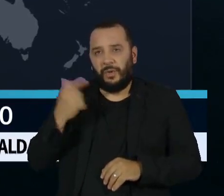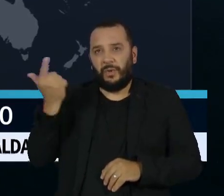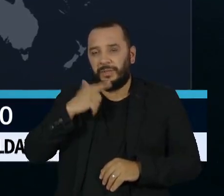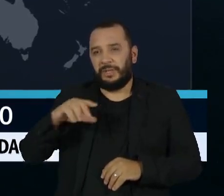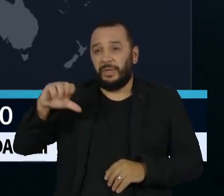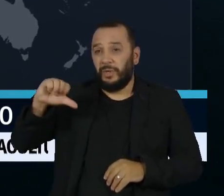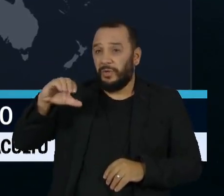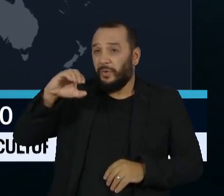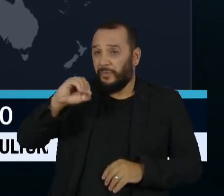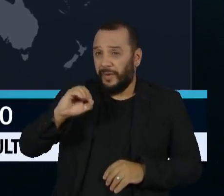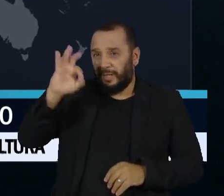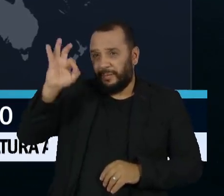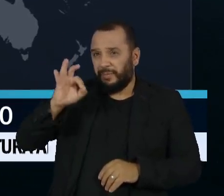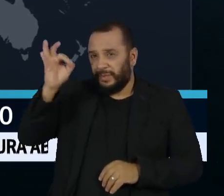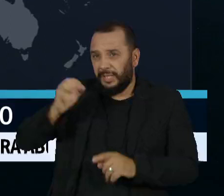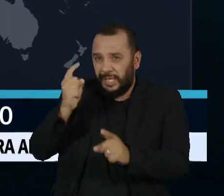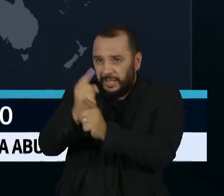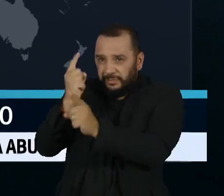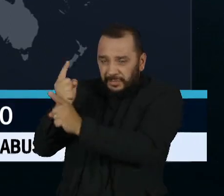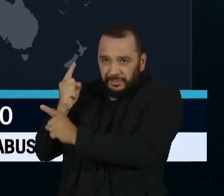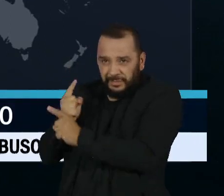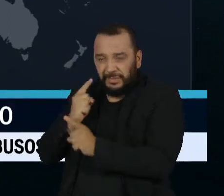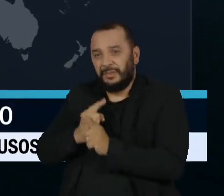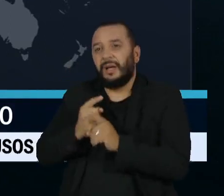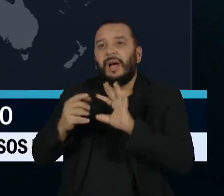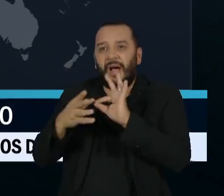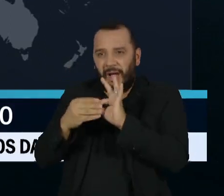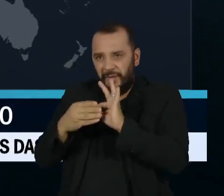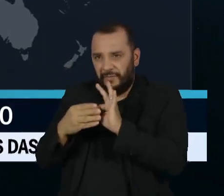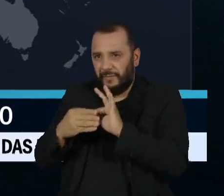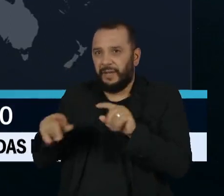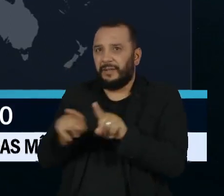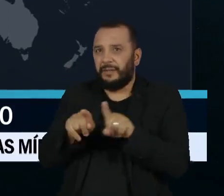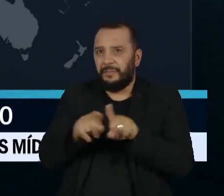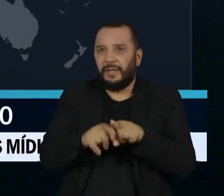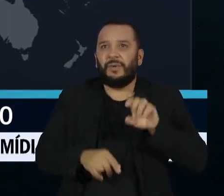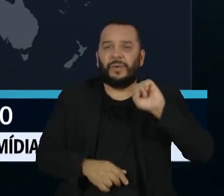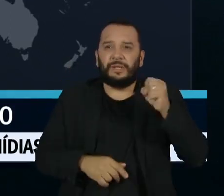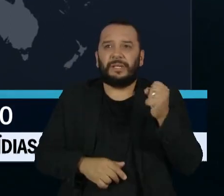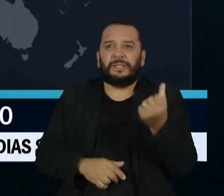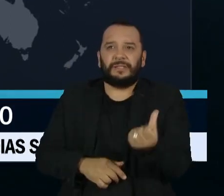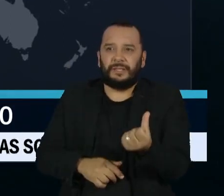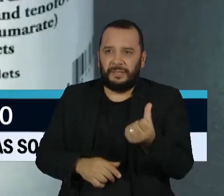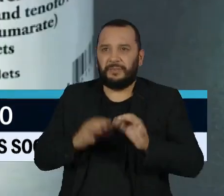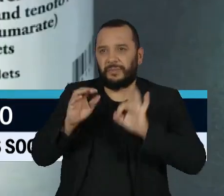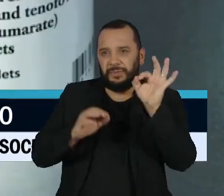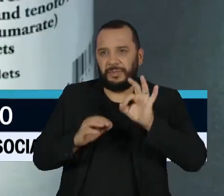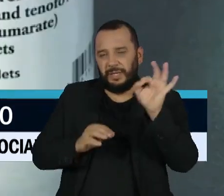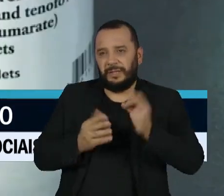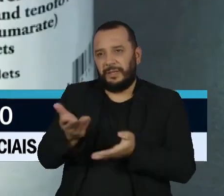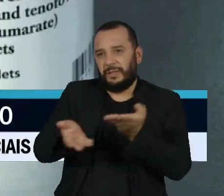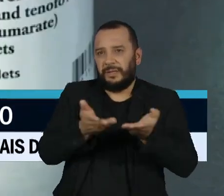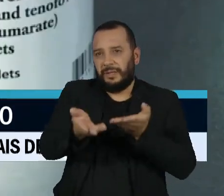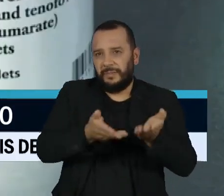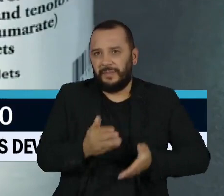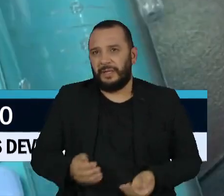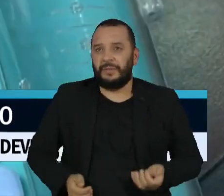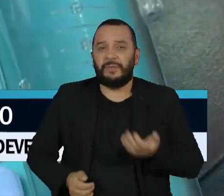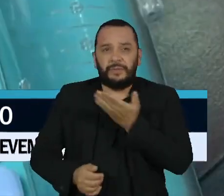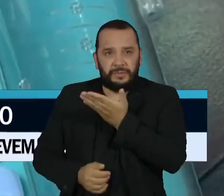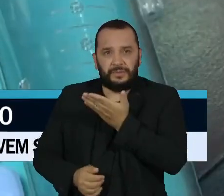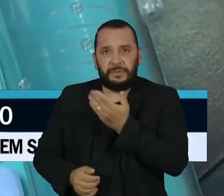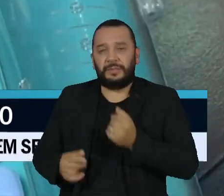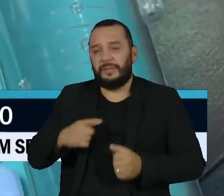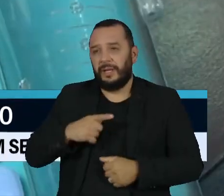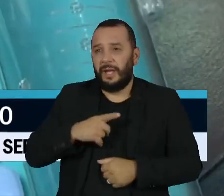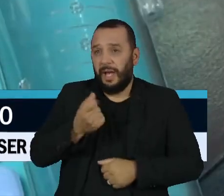% dos portadores de HIV e só 86% deles estão em tratamento. Os PrEPs, por exemplo, estão